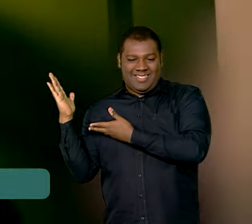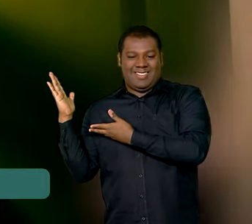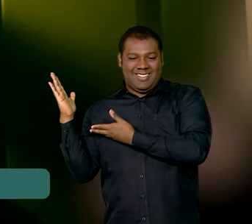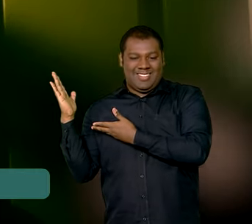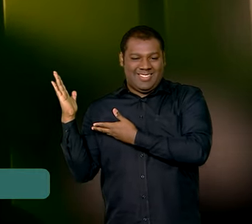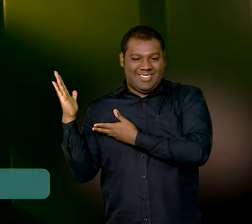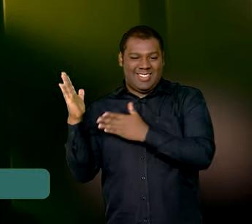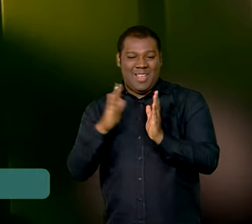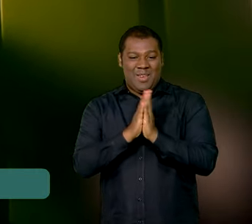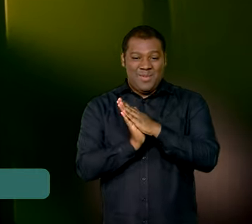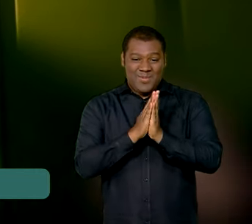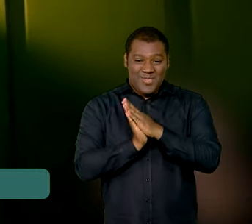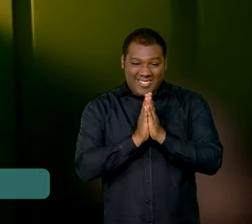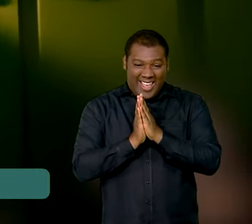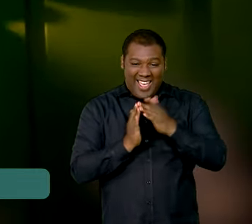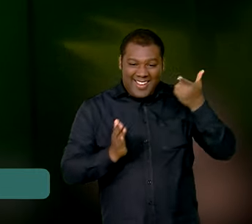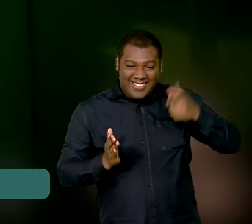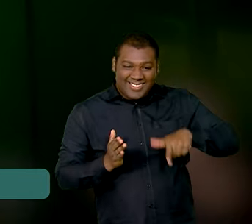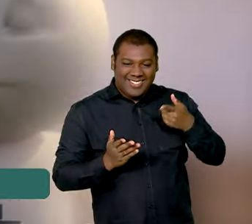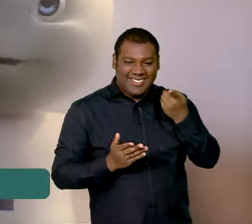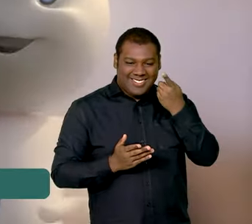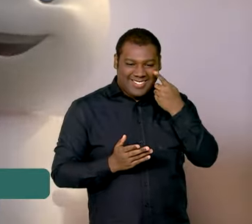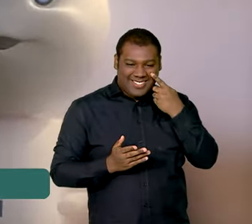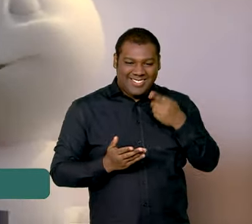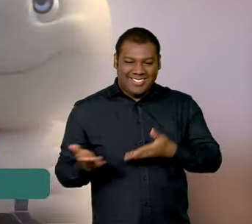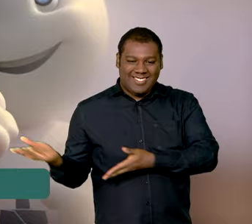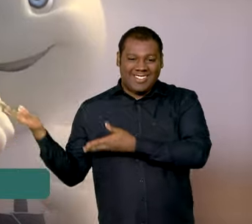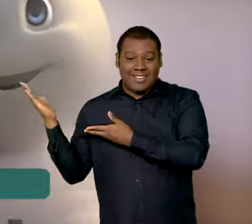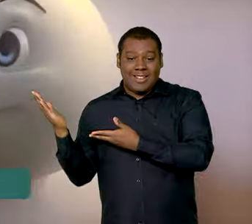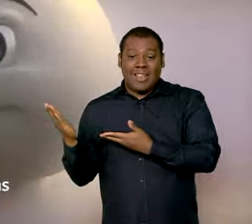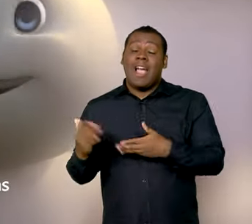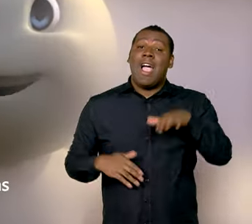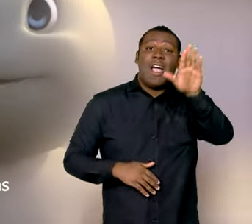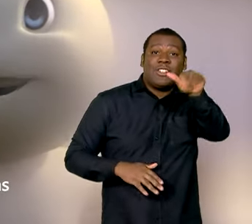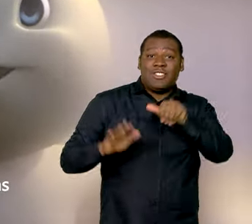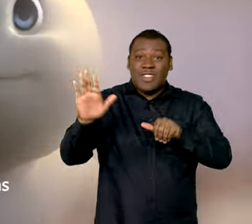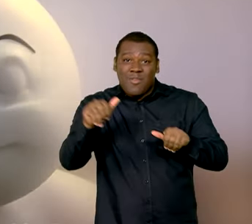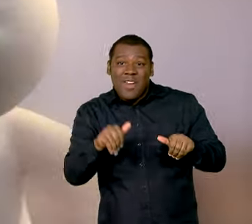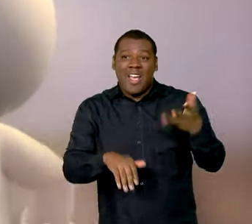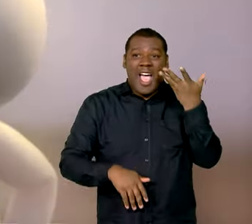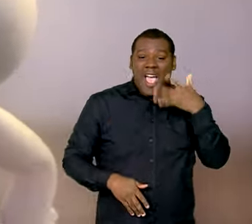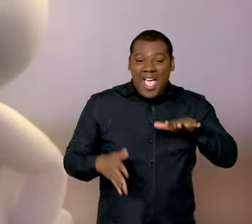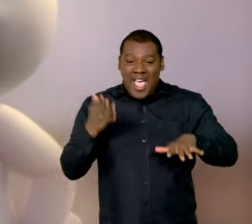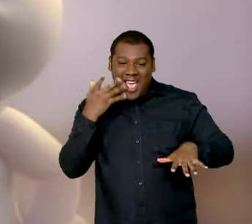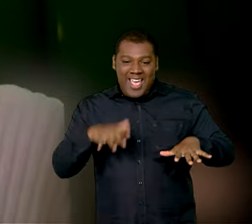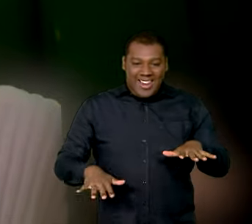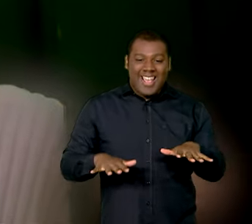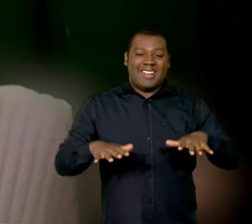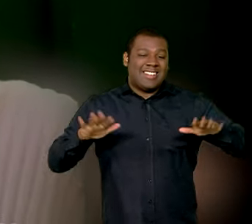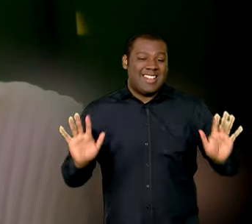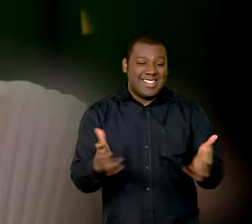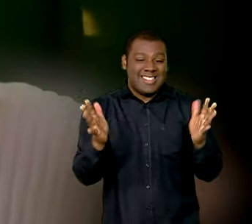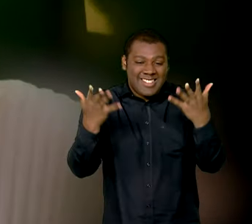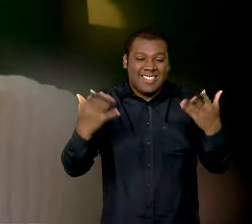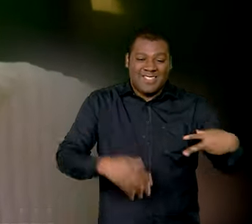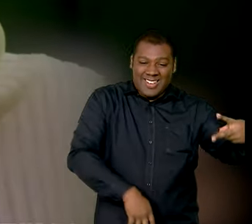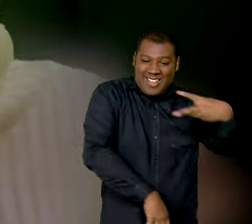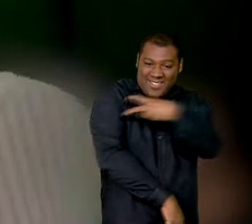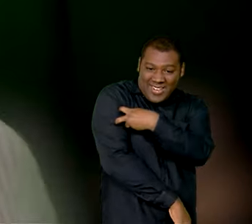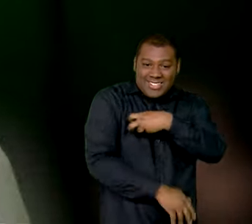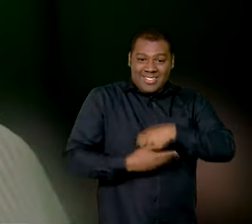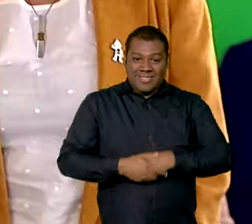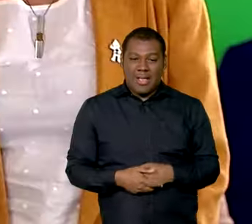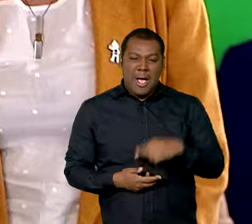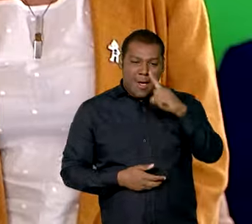a entrar em ação. Pois é, chegou a hora de convocar nossos baixinhos e baixinhas para o Movimento Nacional pela Vacinação.